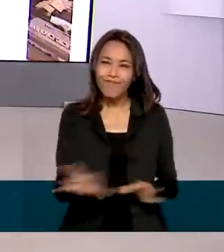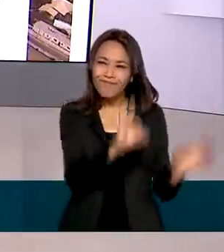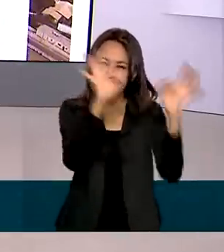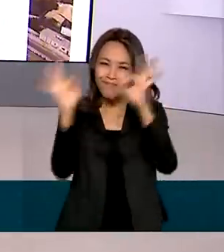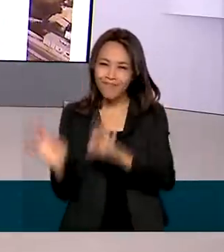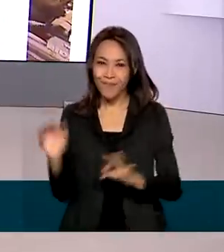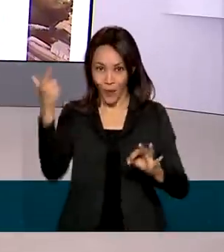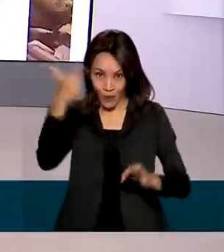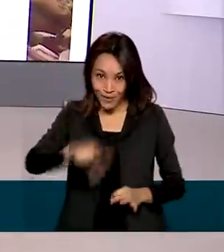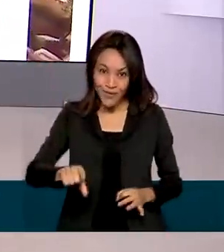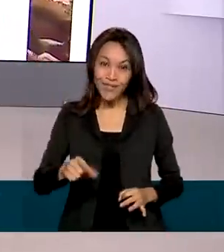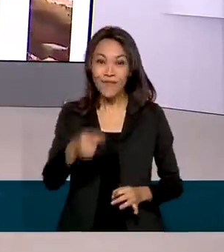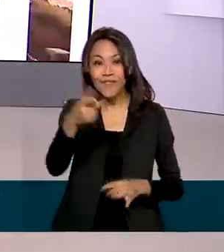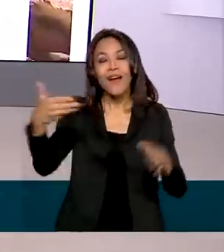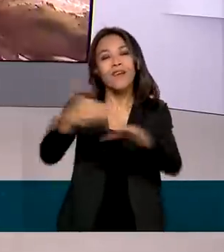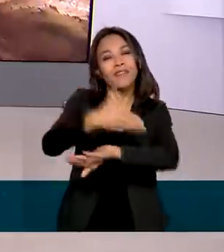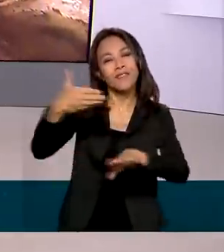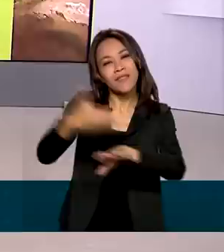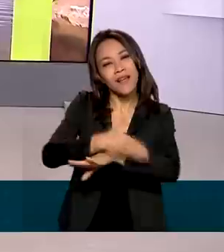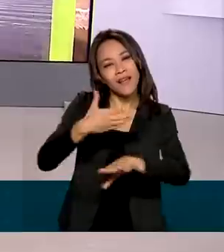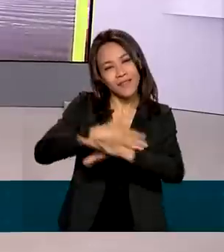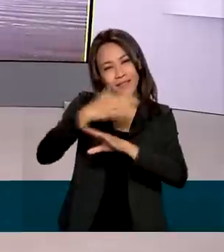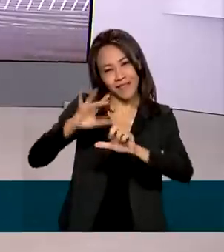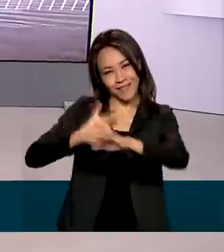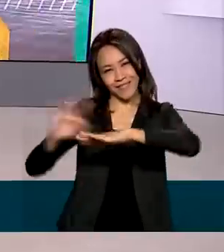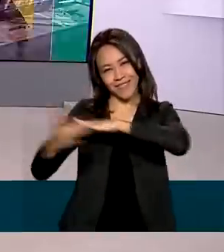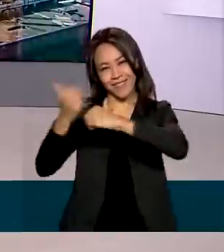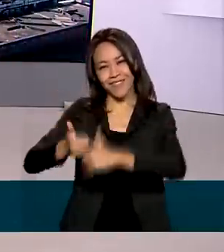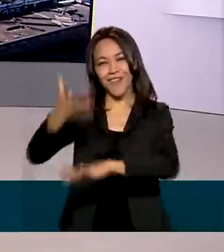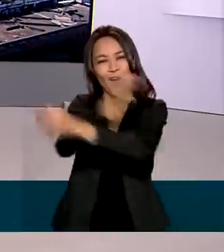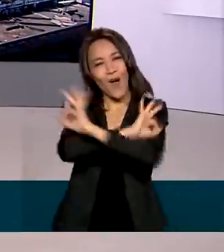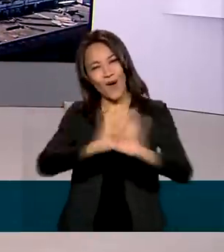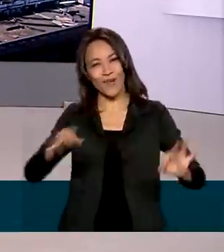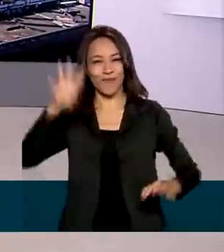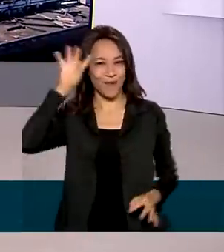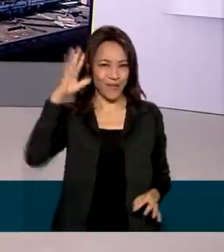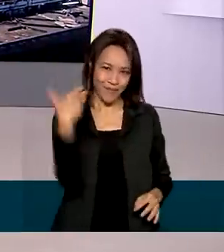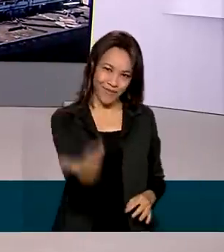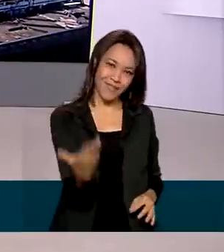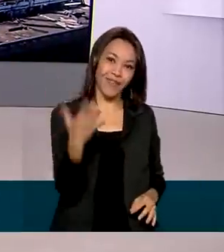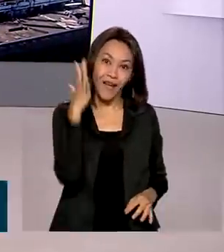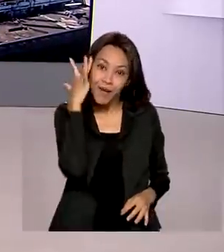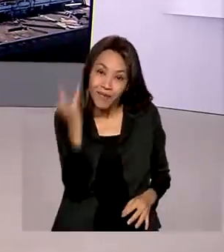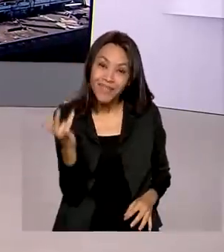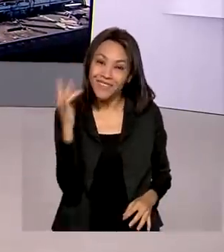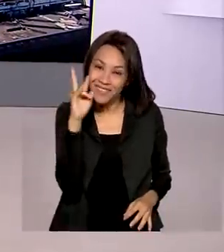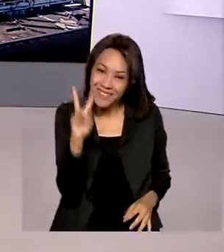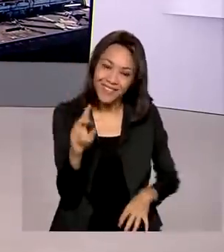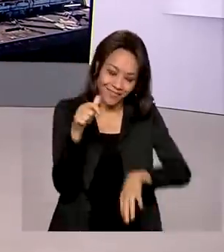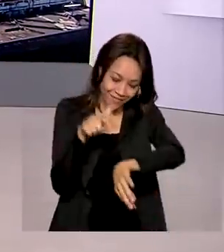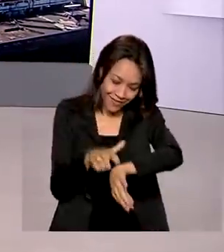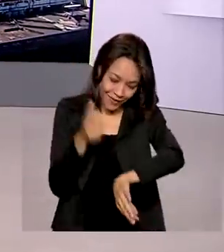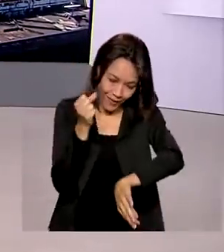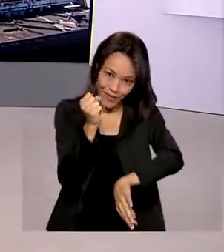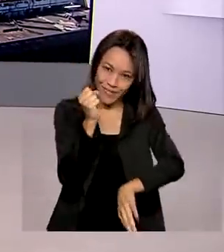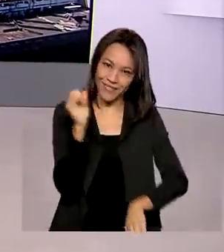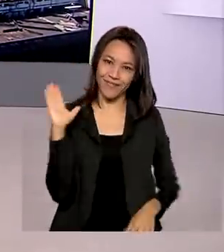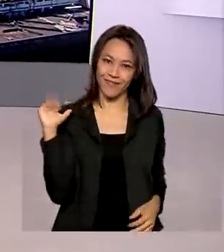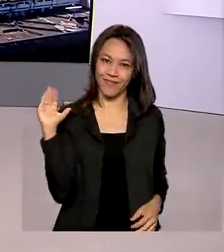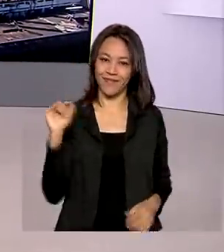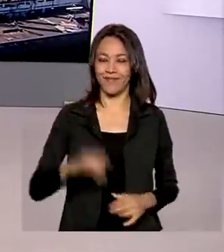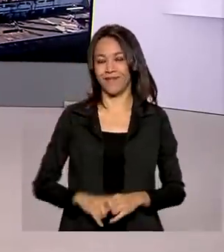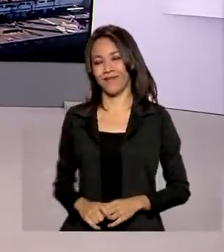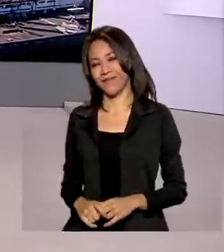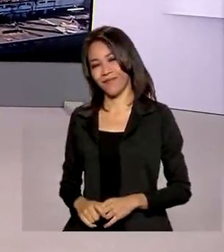reportagens de hoje, acesse as nossas redes sociais. Uma ótima quarta-feira para vocês. Nos vemos amanhã às 8 horas da manhã. Tchau, tchau.